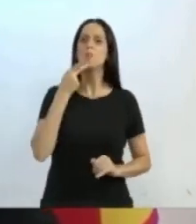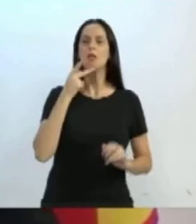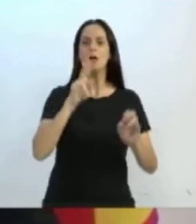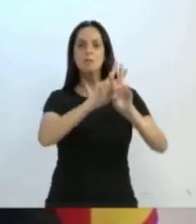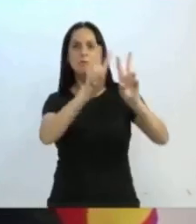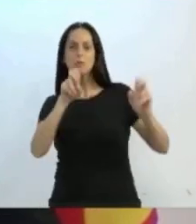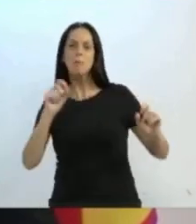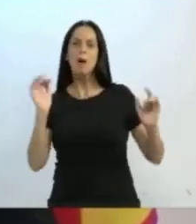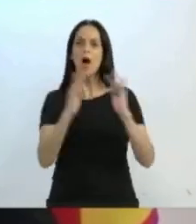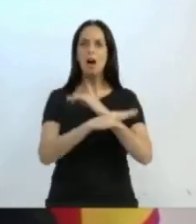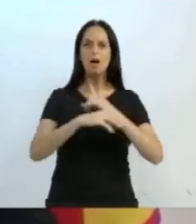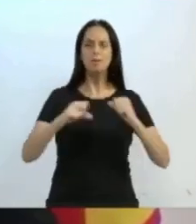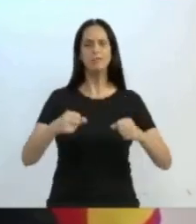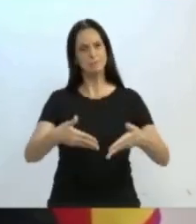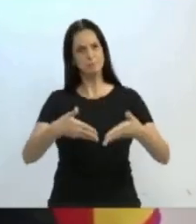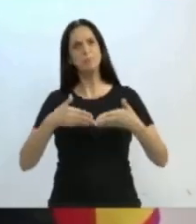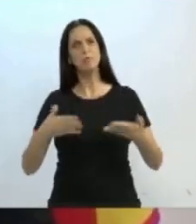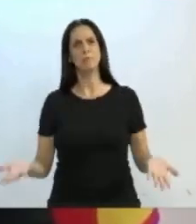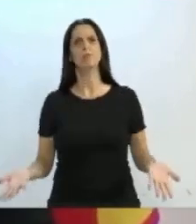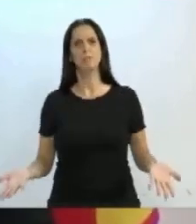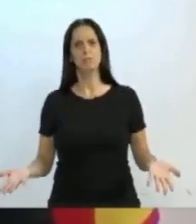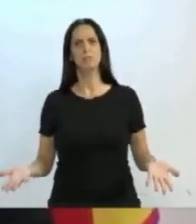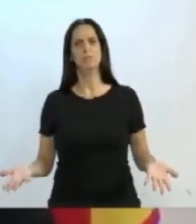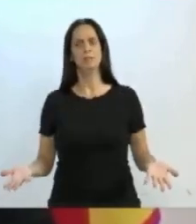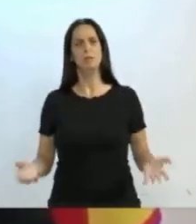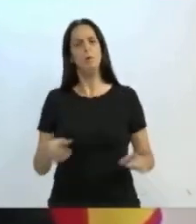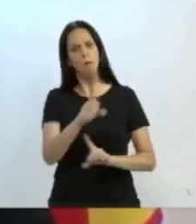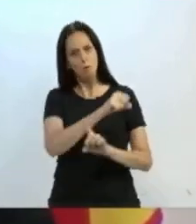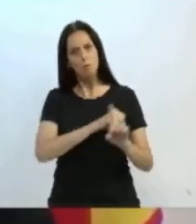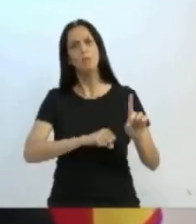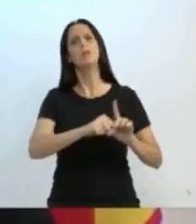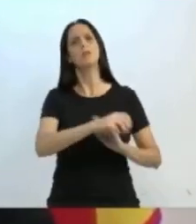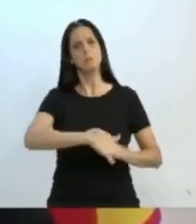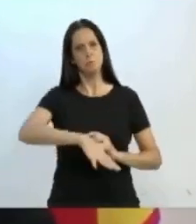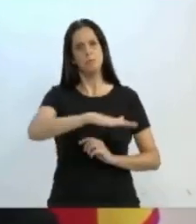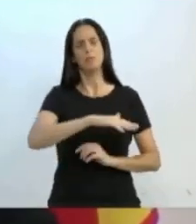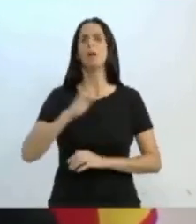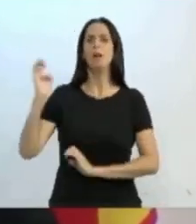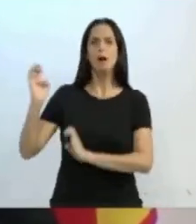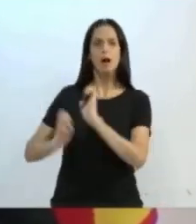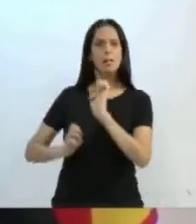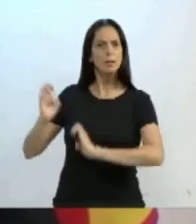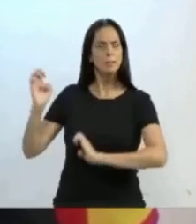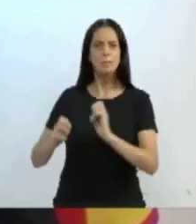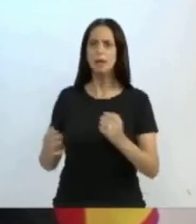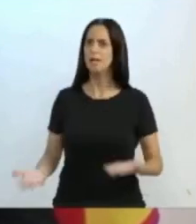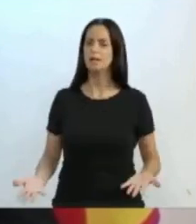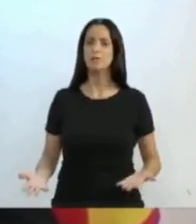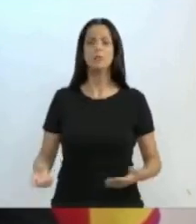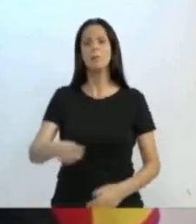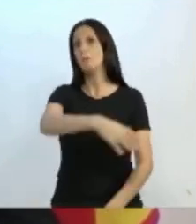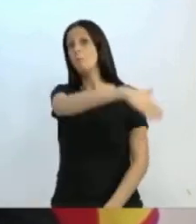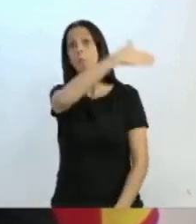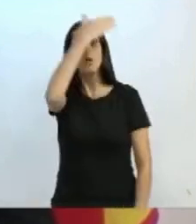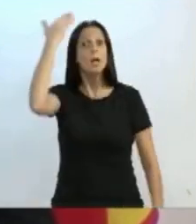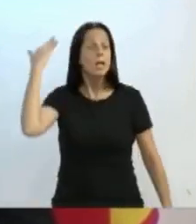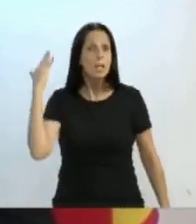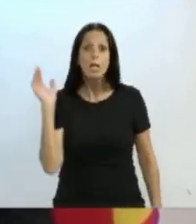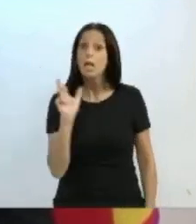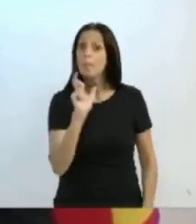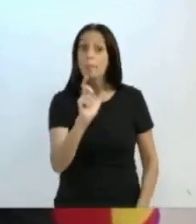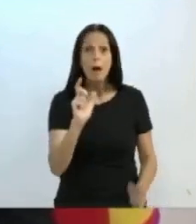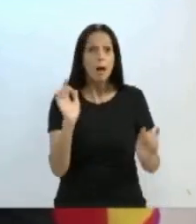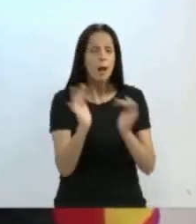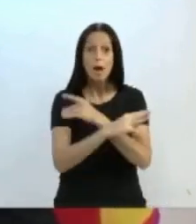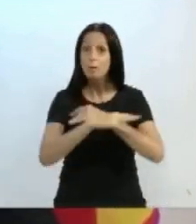favor, a cidade, a sociedade, os empresários não conseguem mais escutar essa palavra. E eu digo